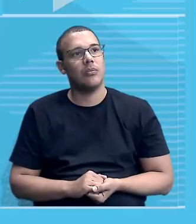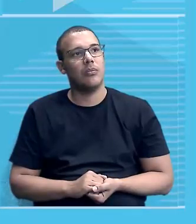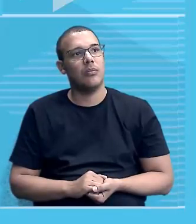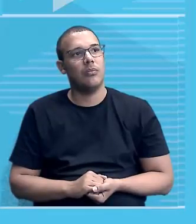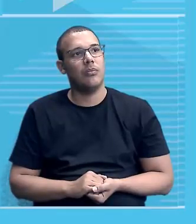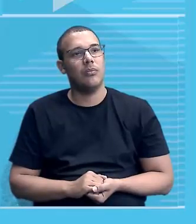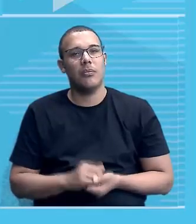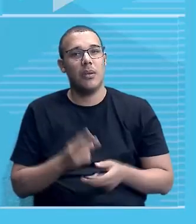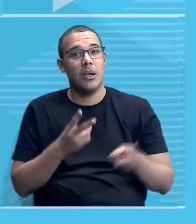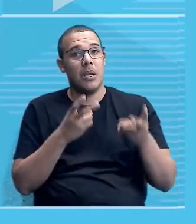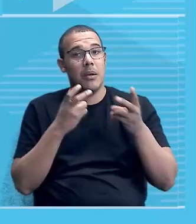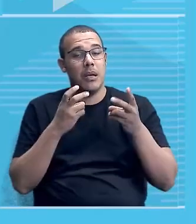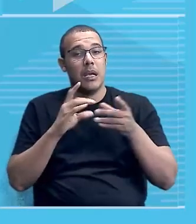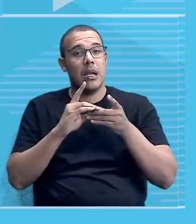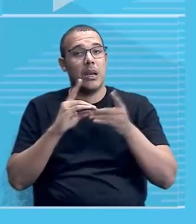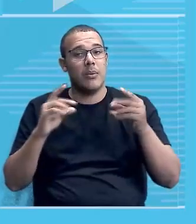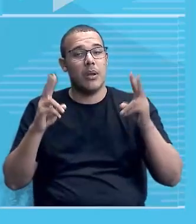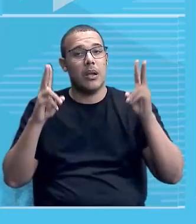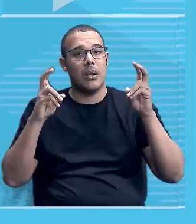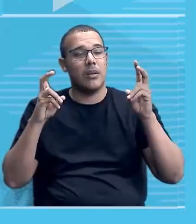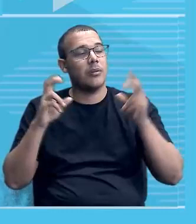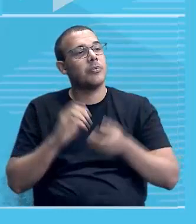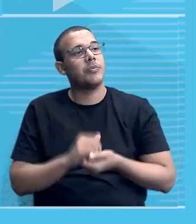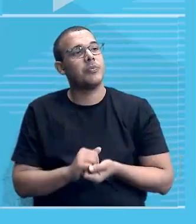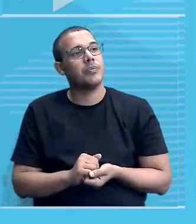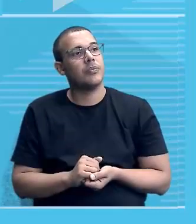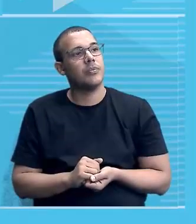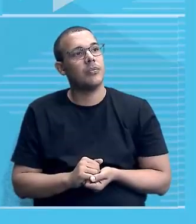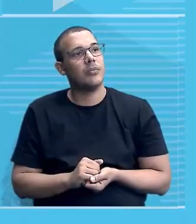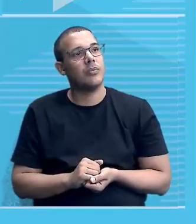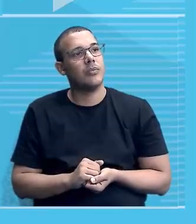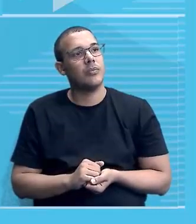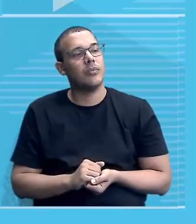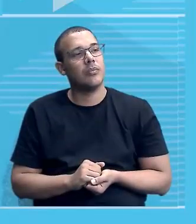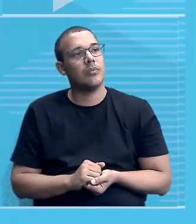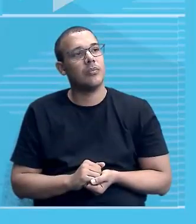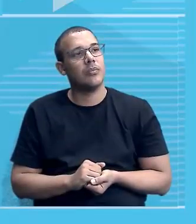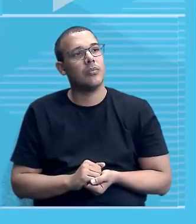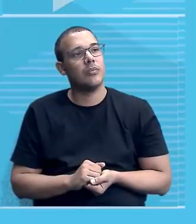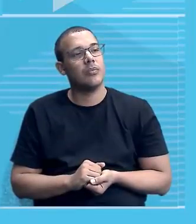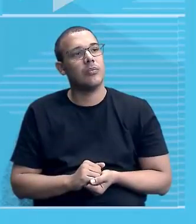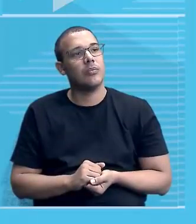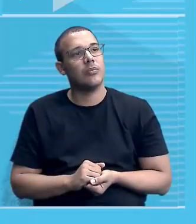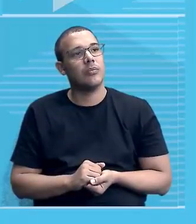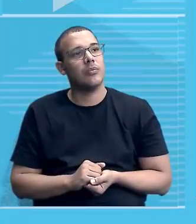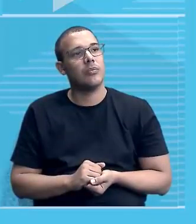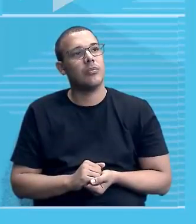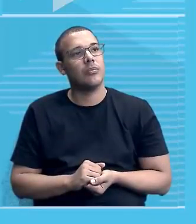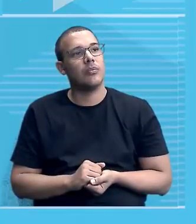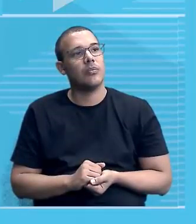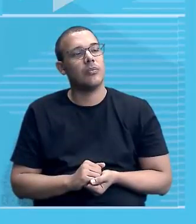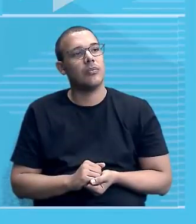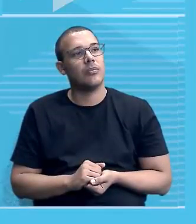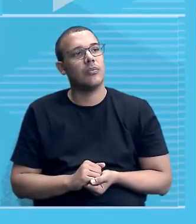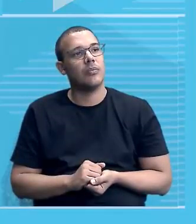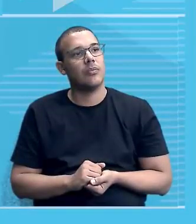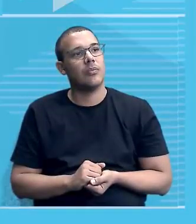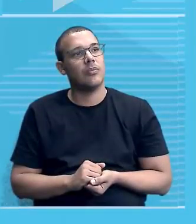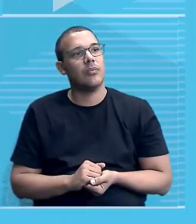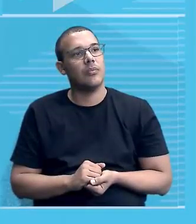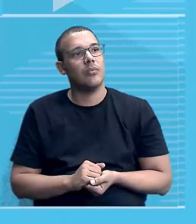aspas, festejado pela sociedade internacional, não pretende a criatura, de maneira alguma,